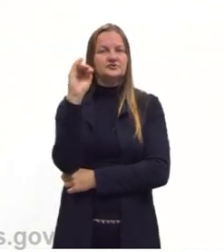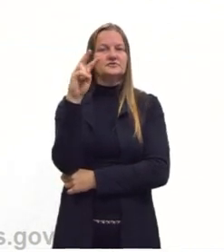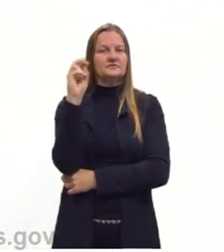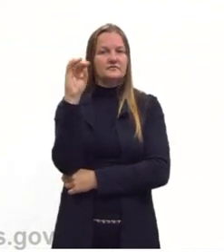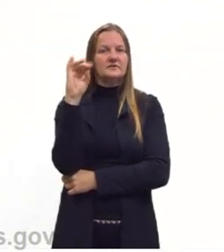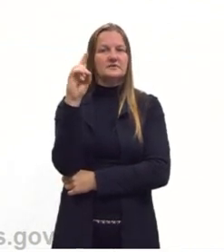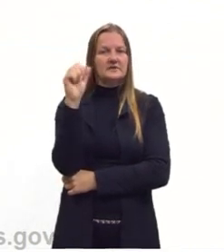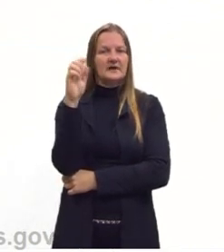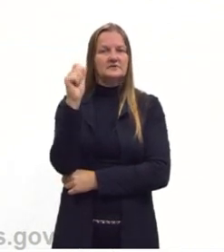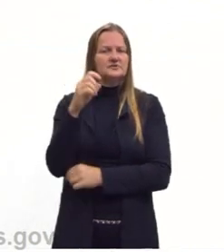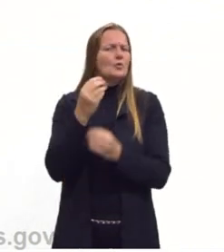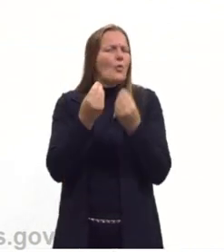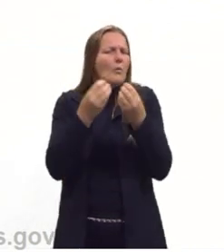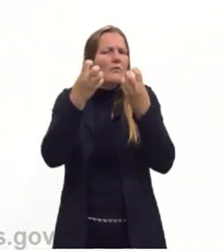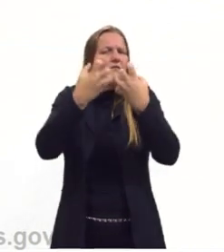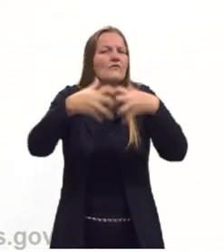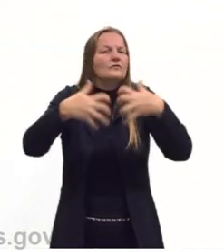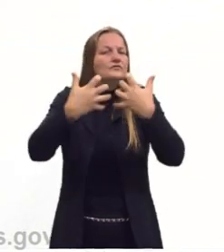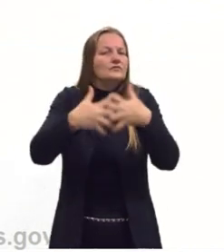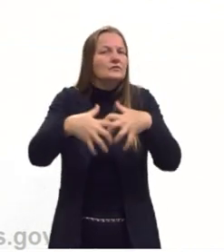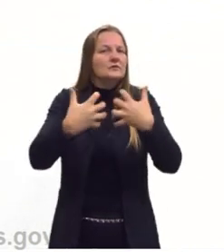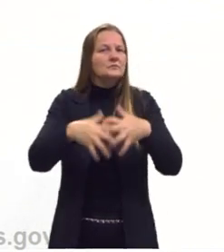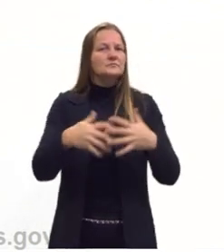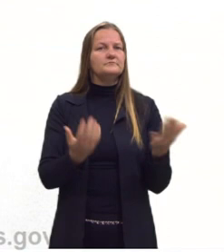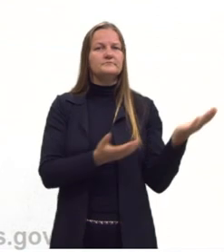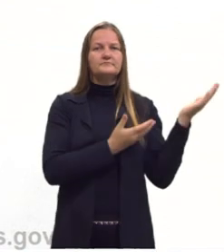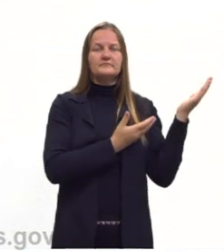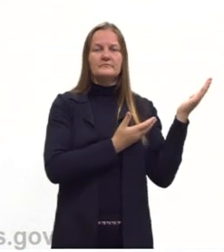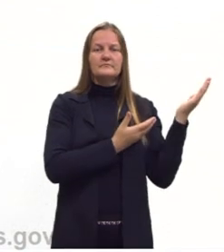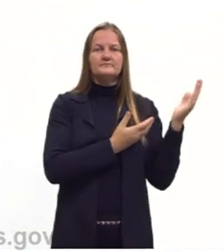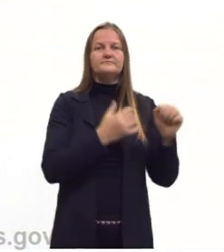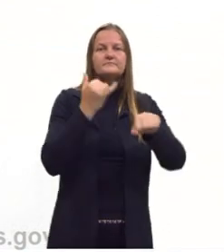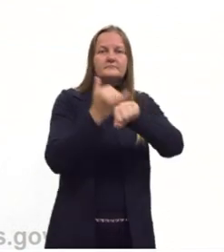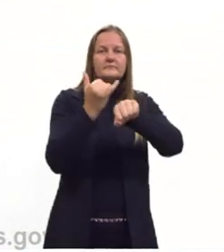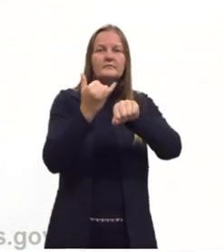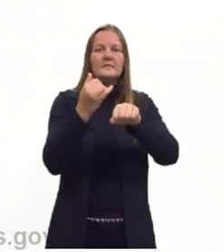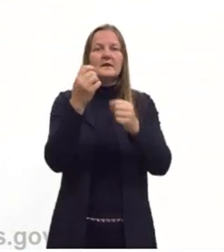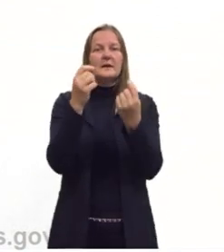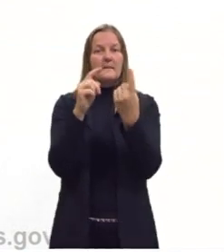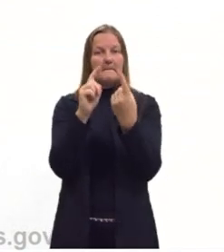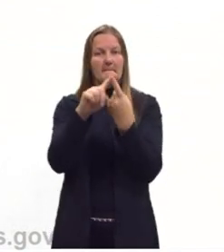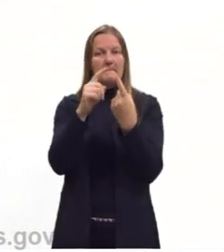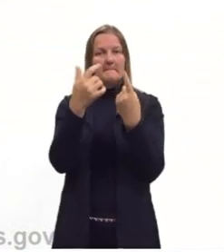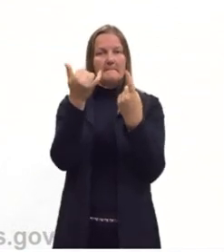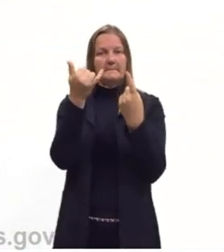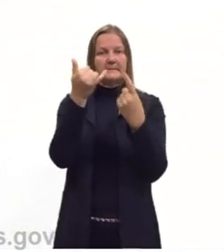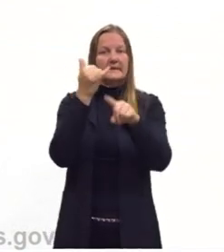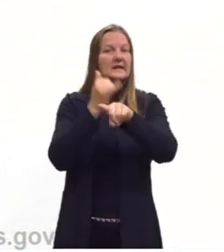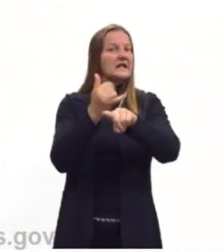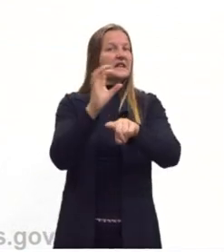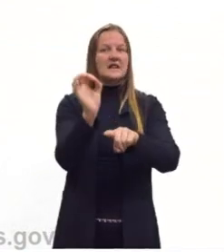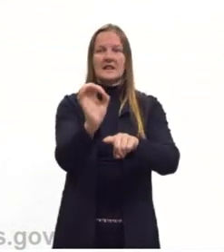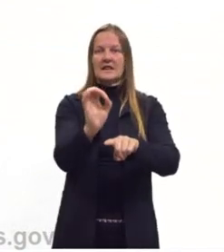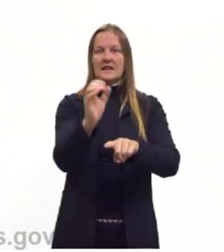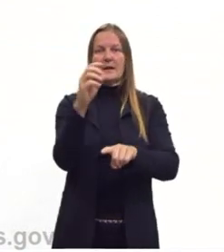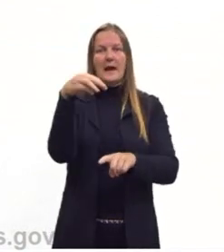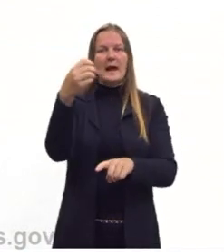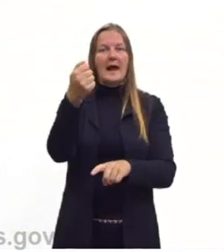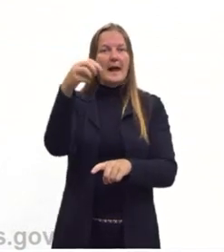compreender essa fila de metais e dos ametais, porque pode ocorrer entre os metais e os ametais.